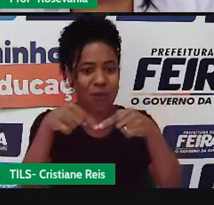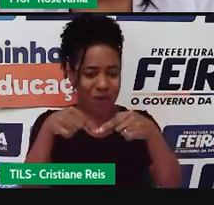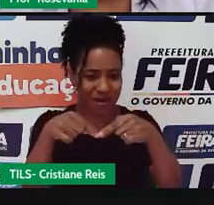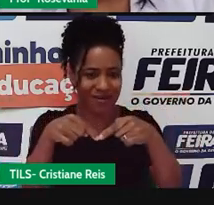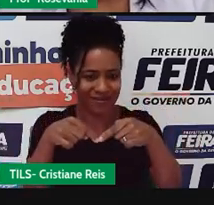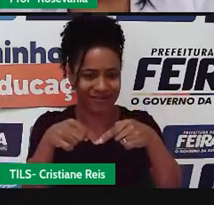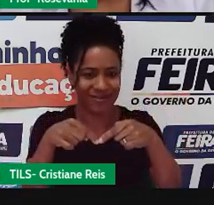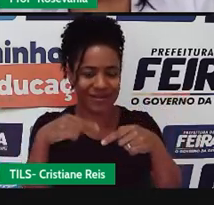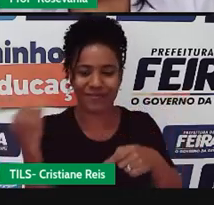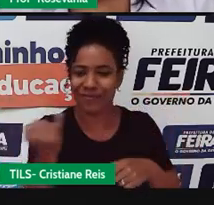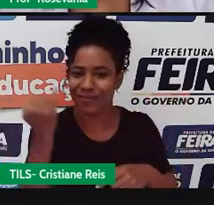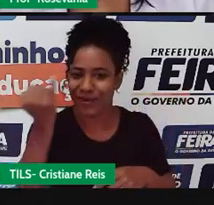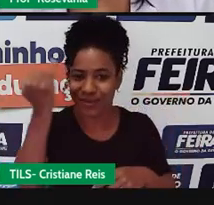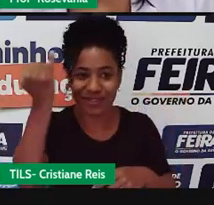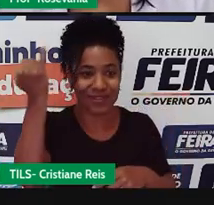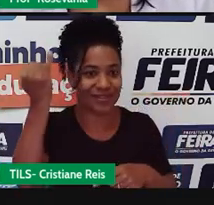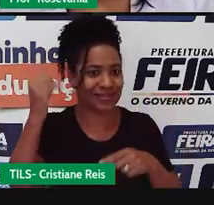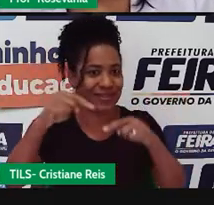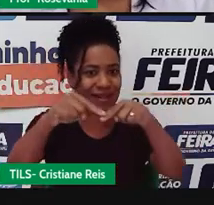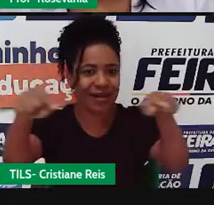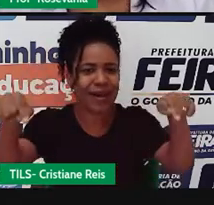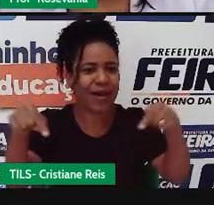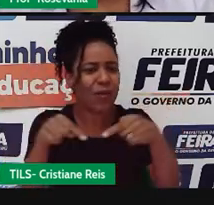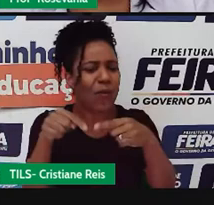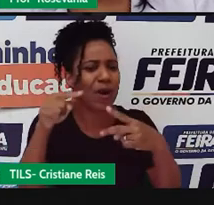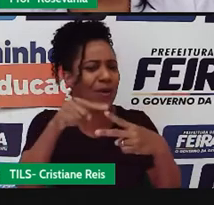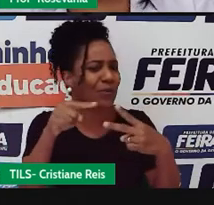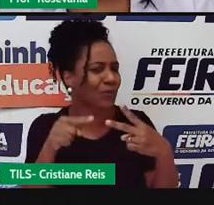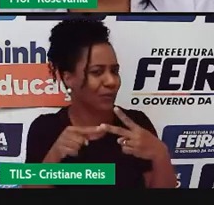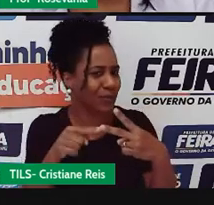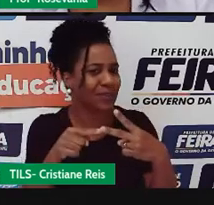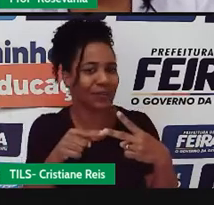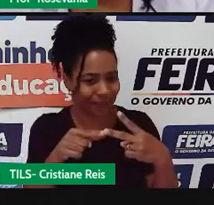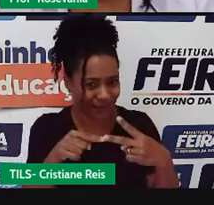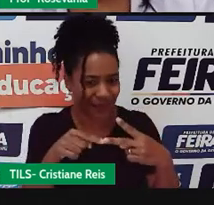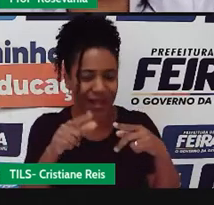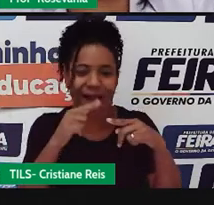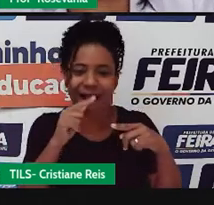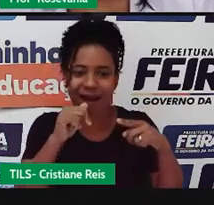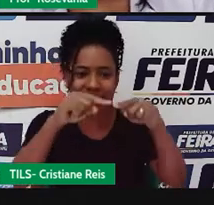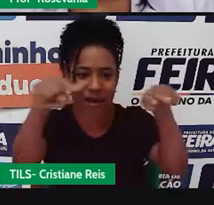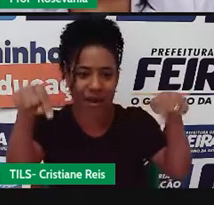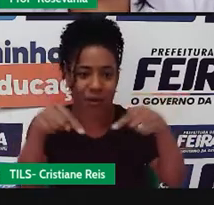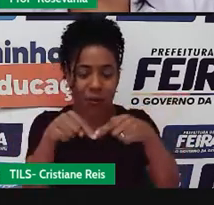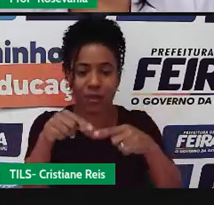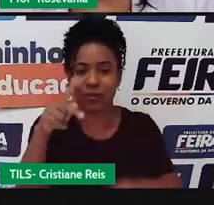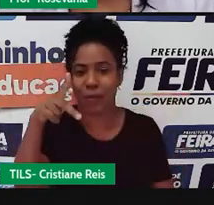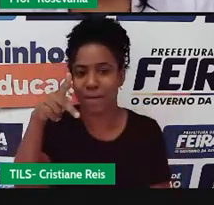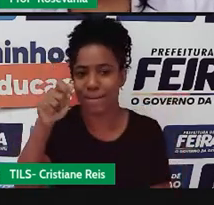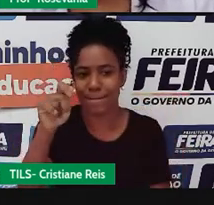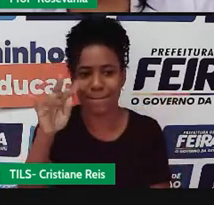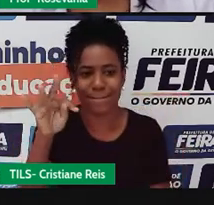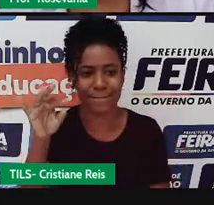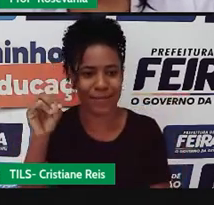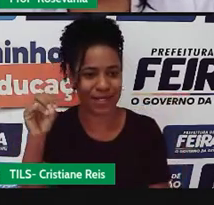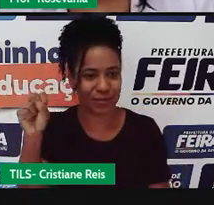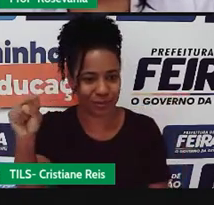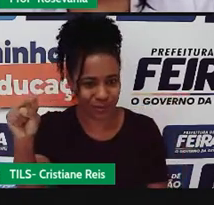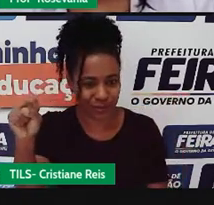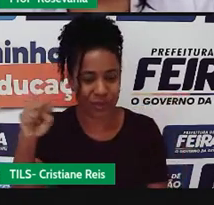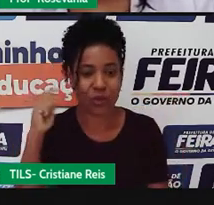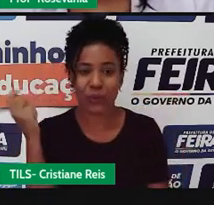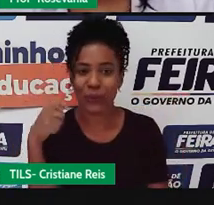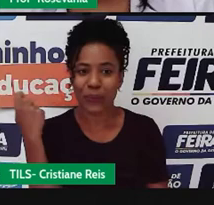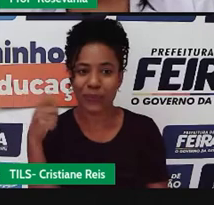duas lagoas importantes, que é, no caso, a Lagoa dos Patos, todas as duas ficam, né, no Rio Grande do Sul. A Lagoa dos